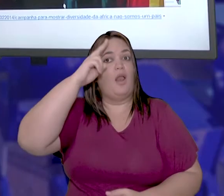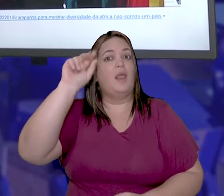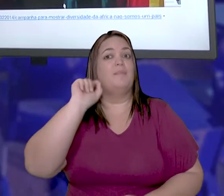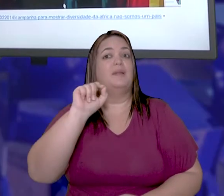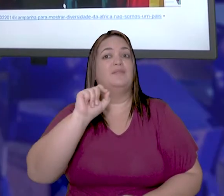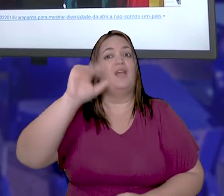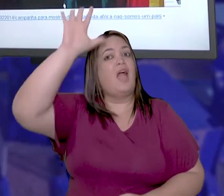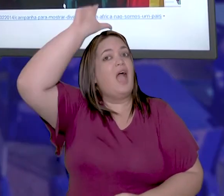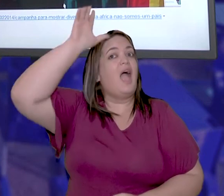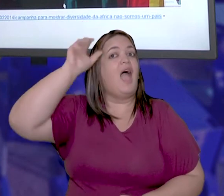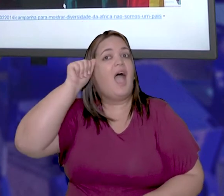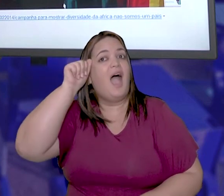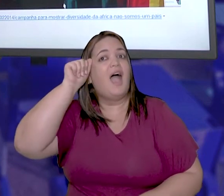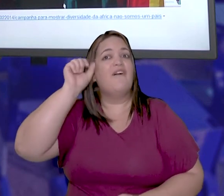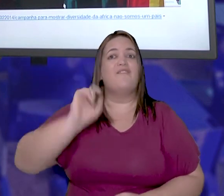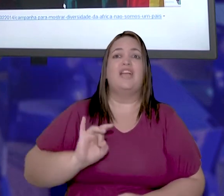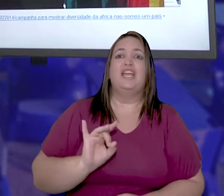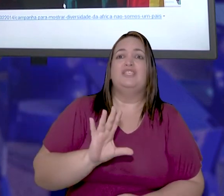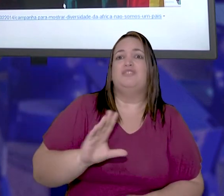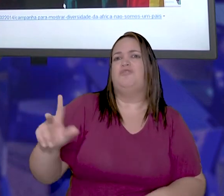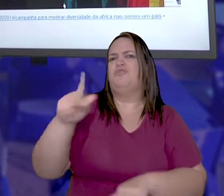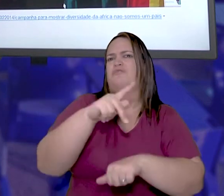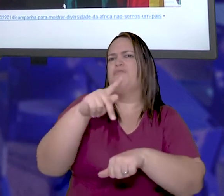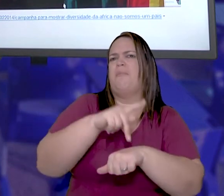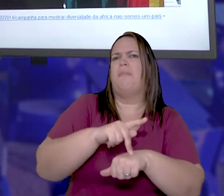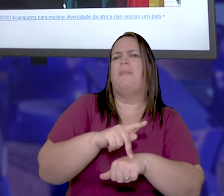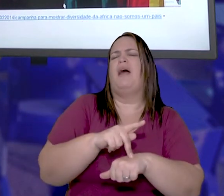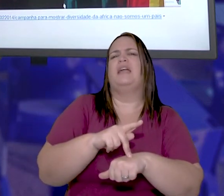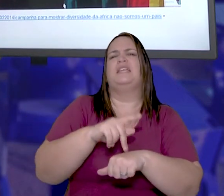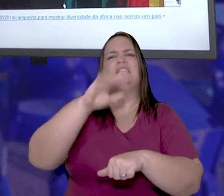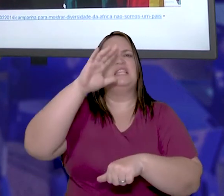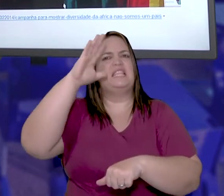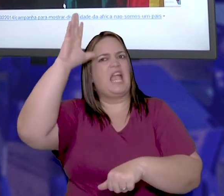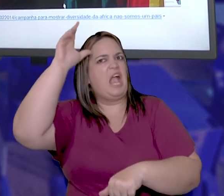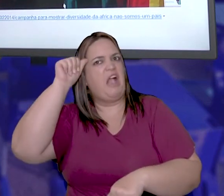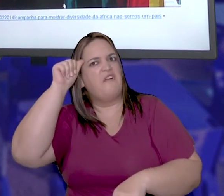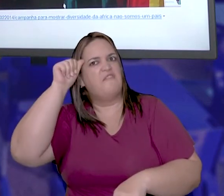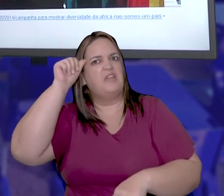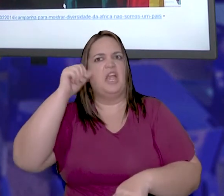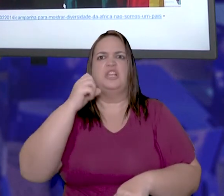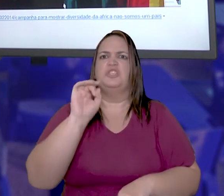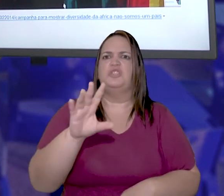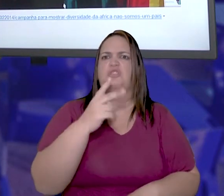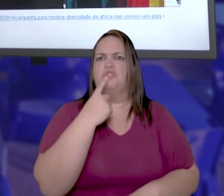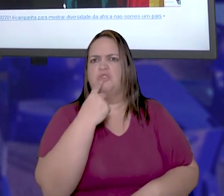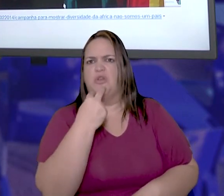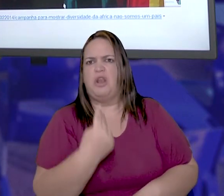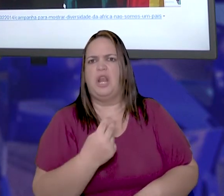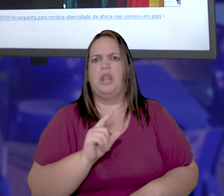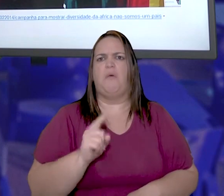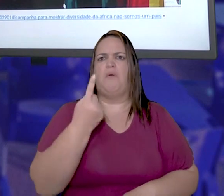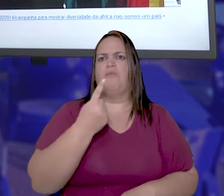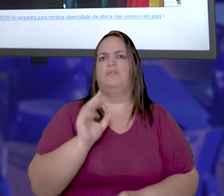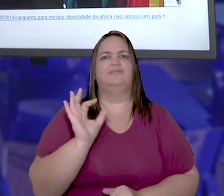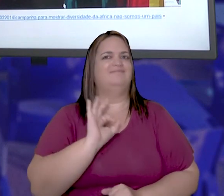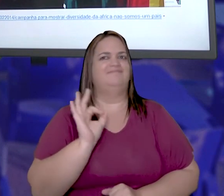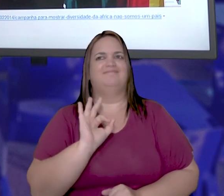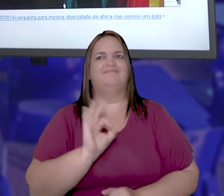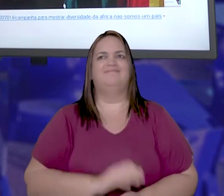na mente da população mundial. Certo? Então, lembrando, a África não é o país.